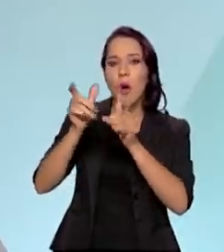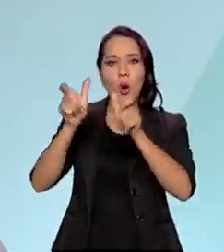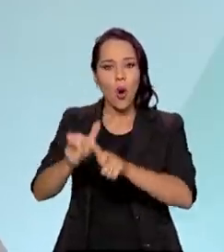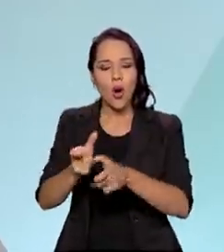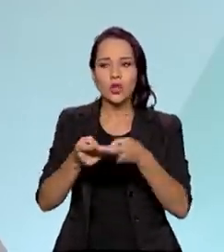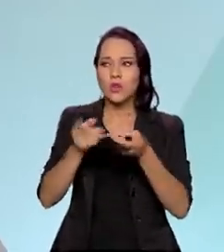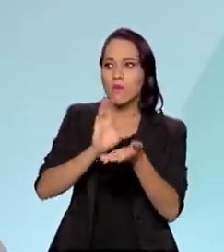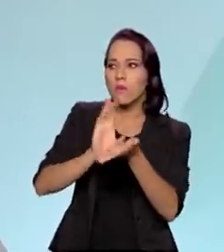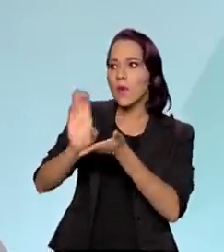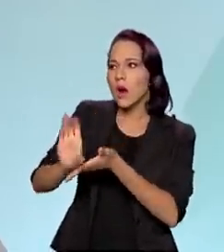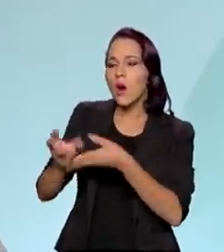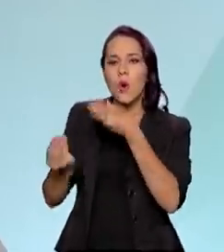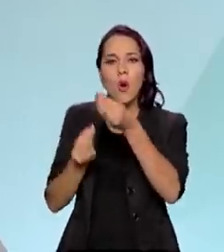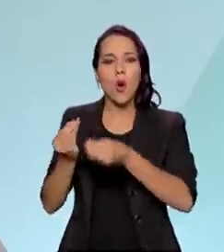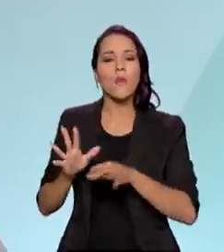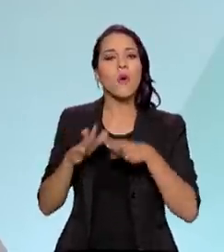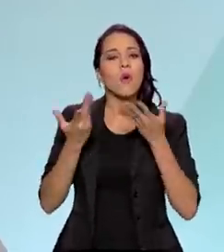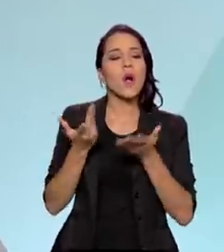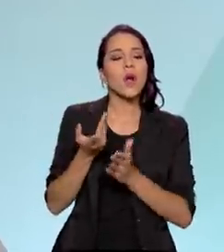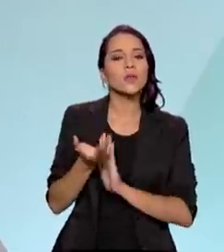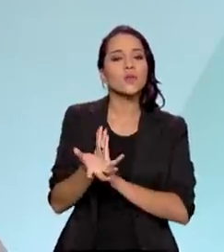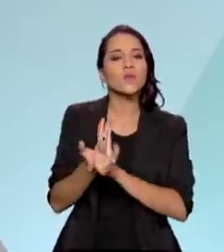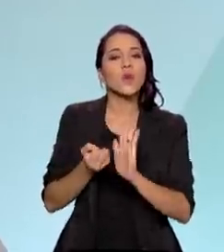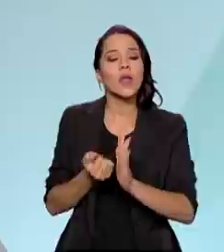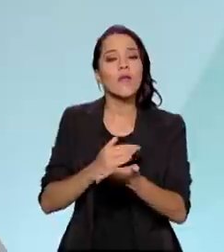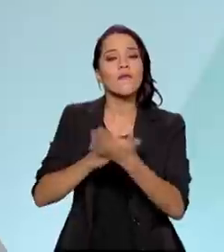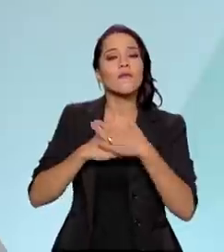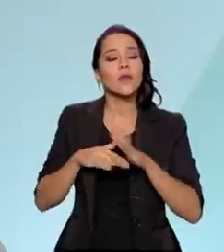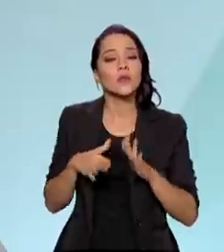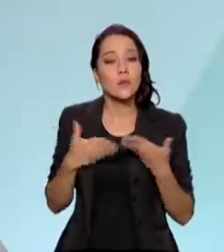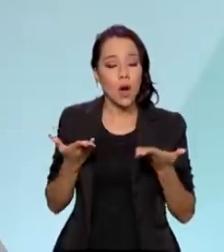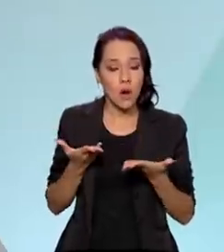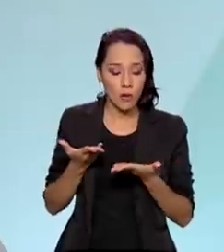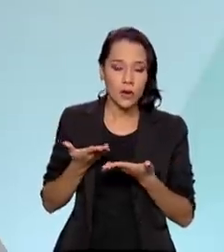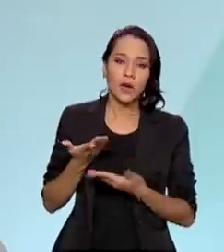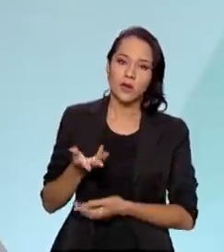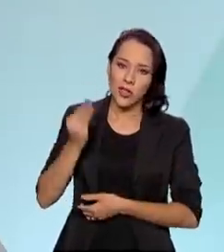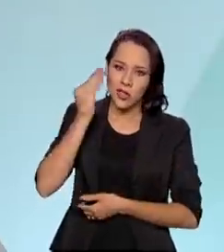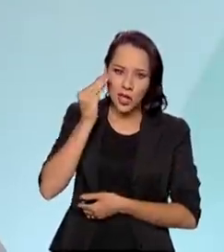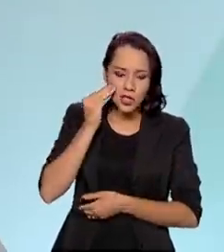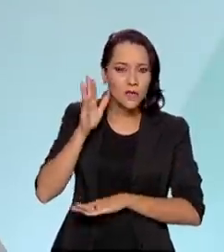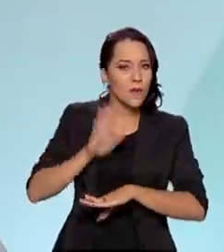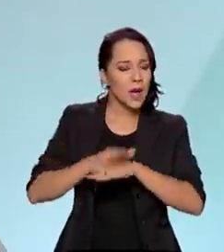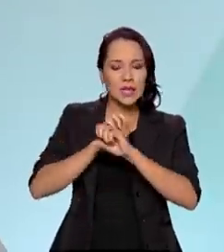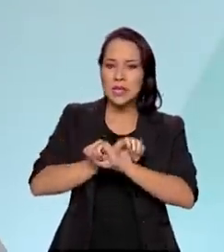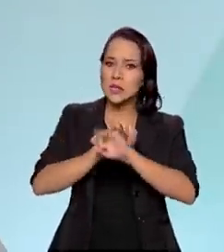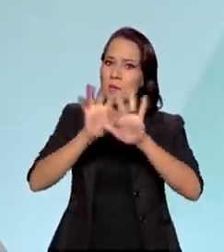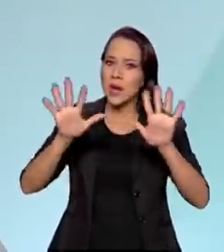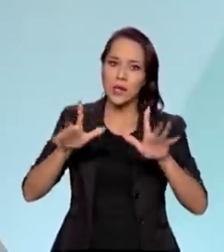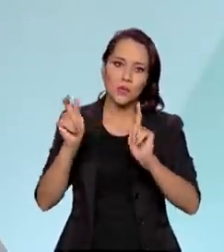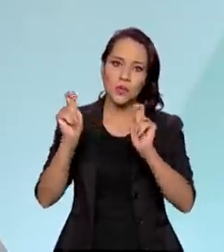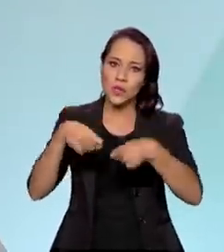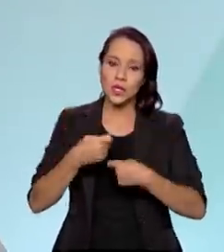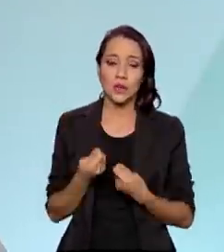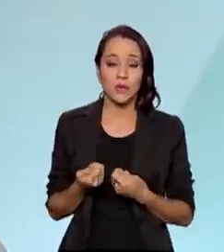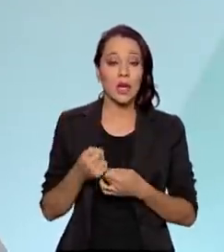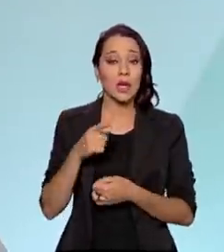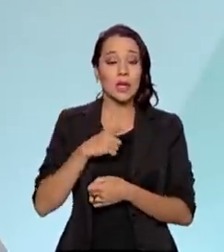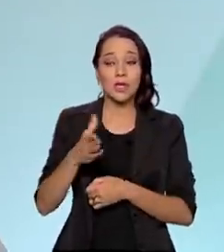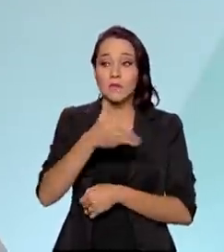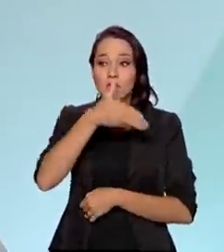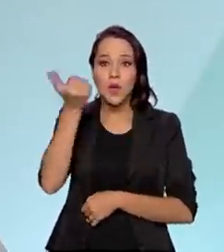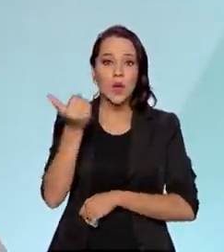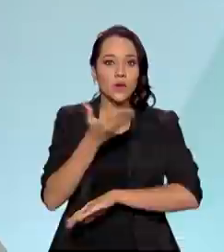onde estão sendo aplicados, quais são os benefícios. Então, a tentativa aqui é ser o mais transparente possível, adotar as melhores